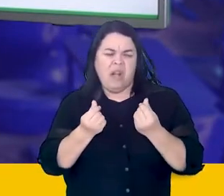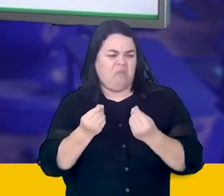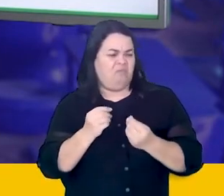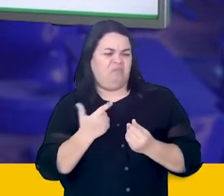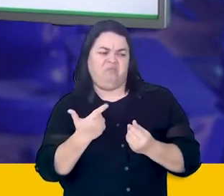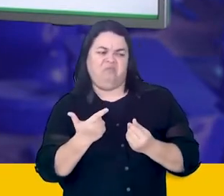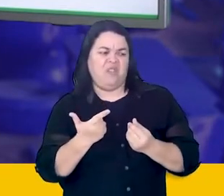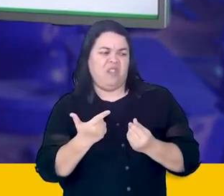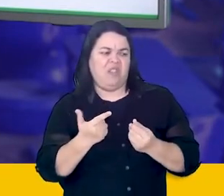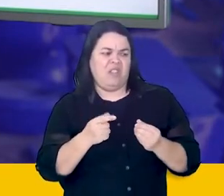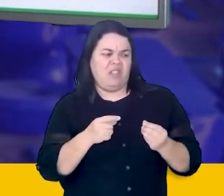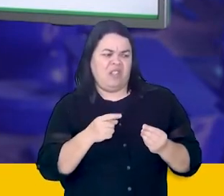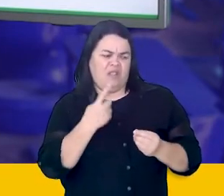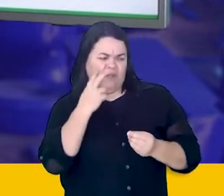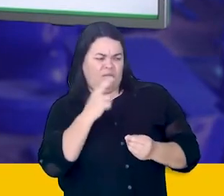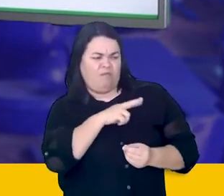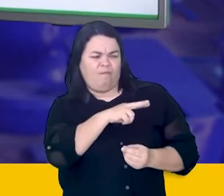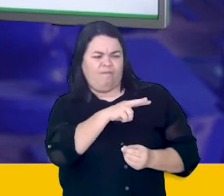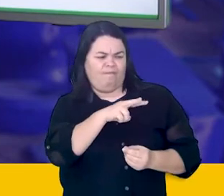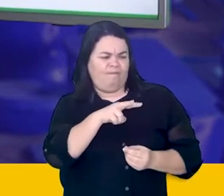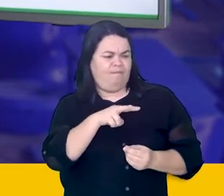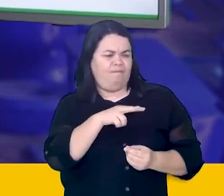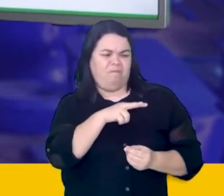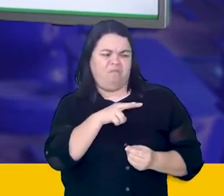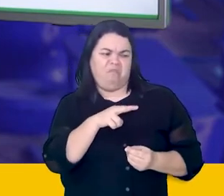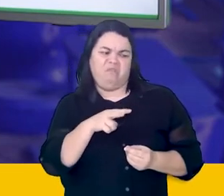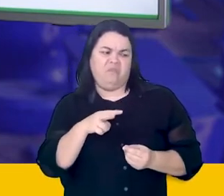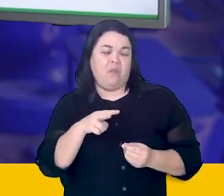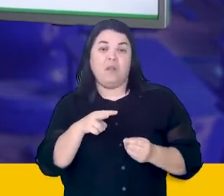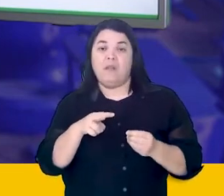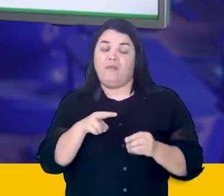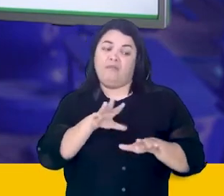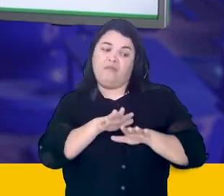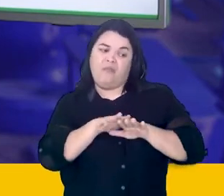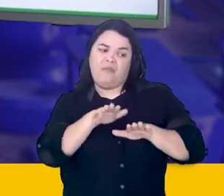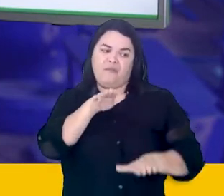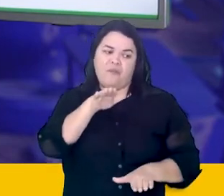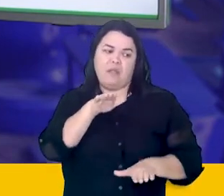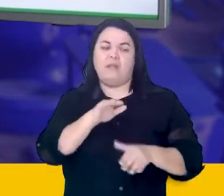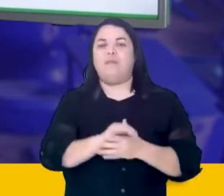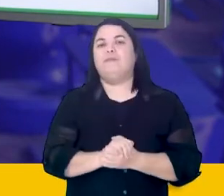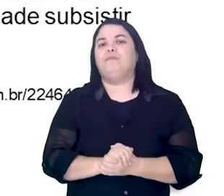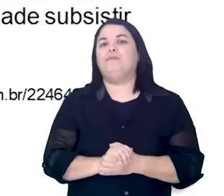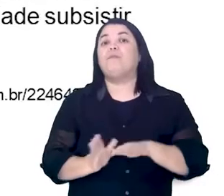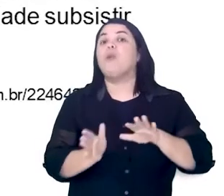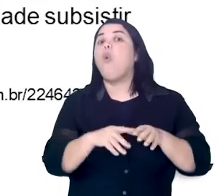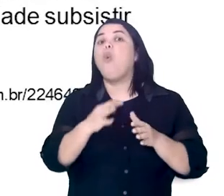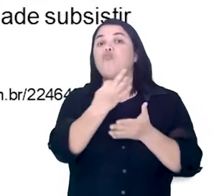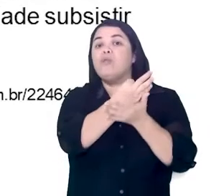defeitos da sociedade europeia. Não observam as diferenças. Vamos ver o outro texto?